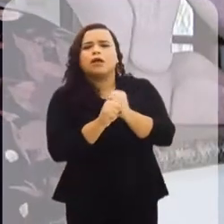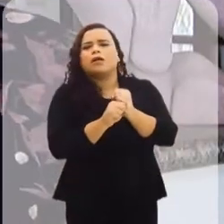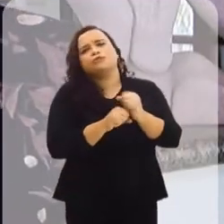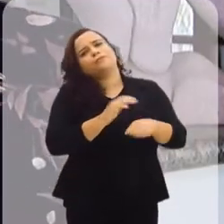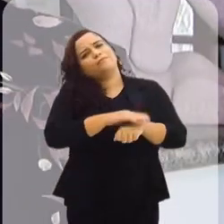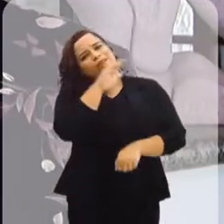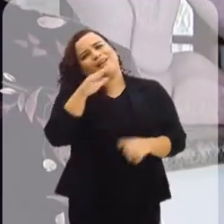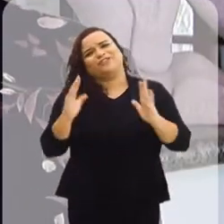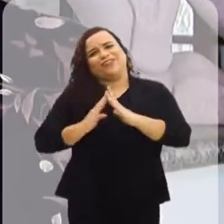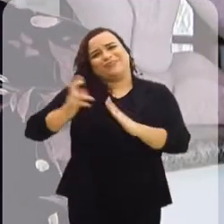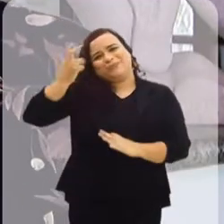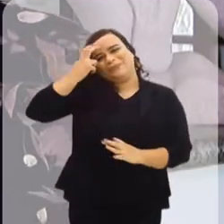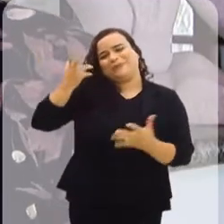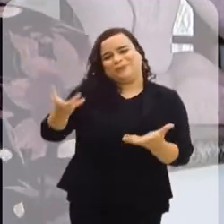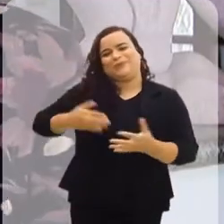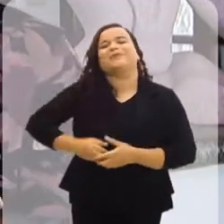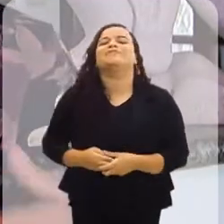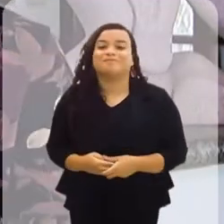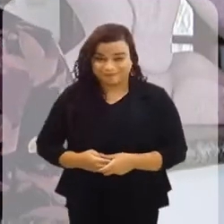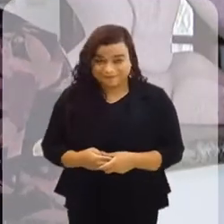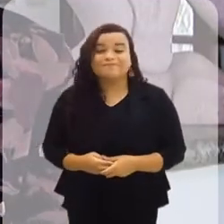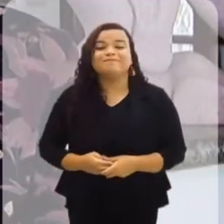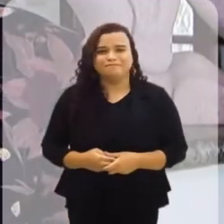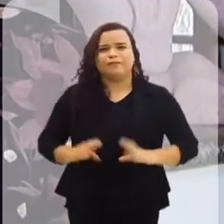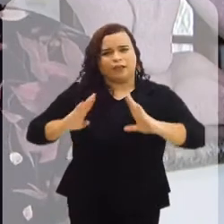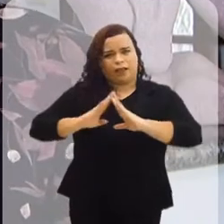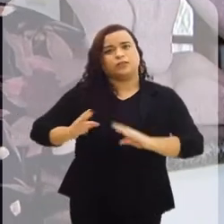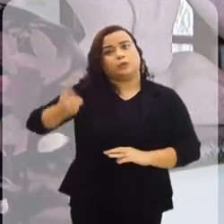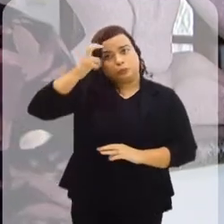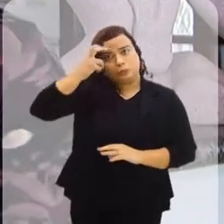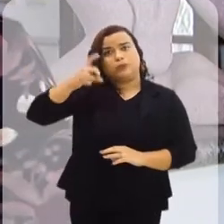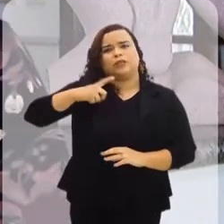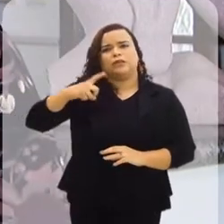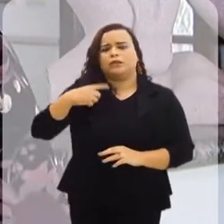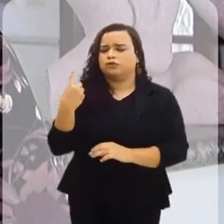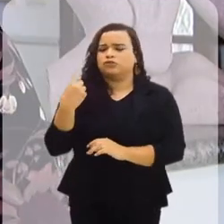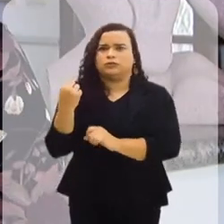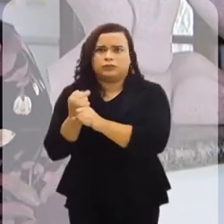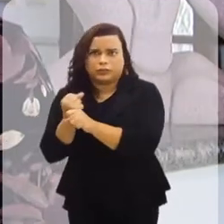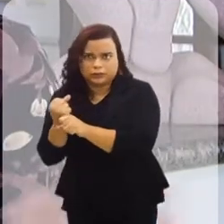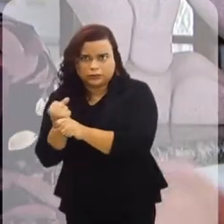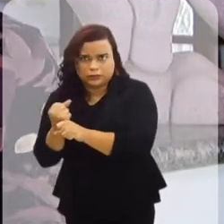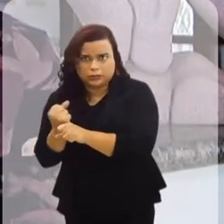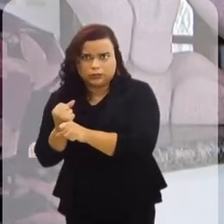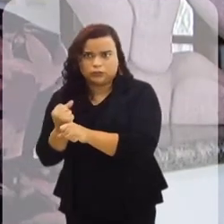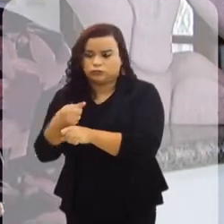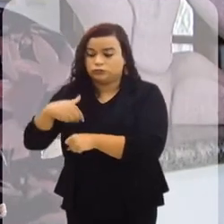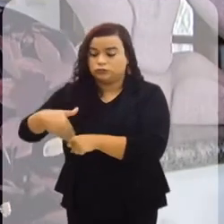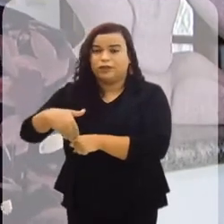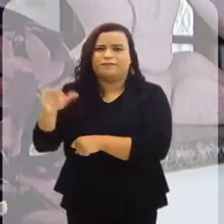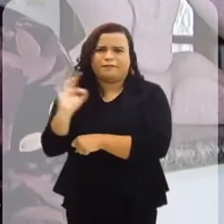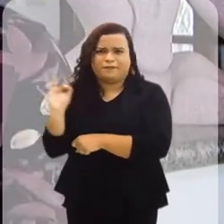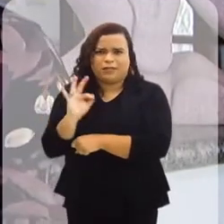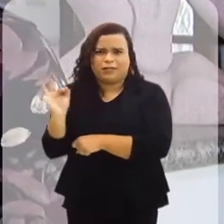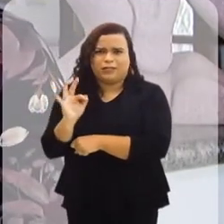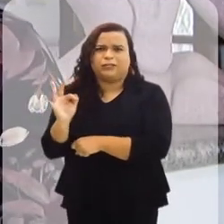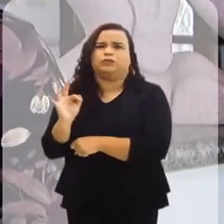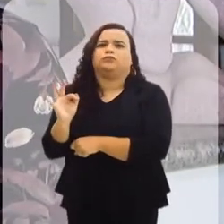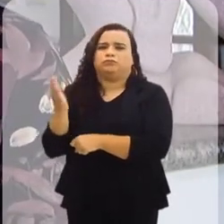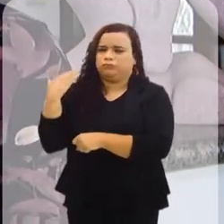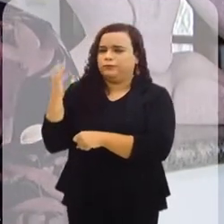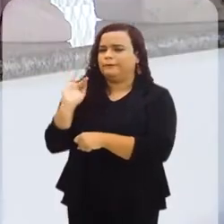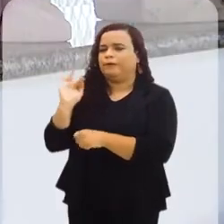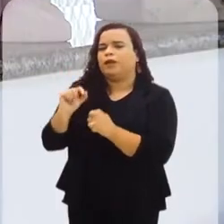mais de 100 anos, a casa de cultura. De casa de cultura, nós temos 16 anos, ela fez agora, em